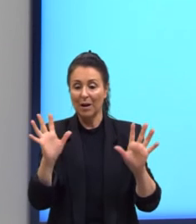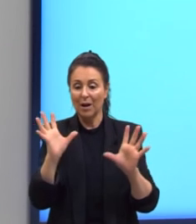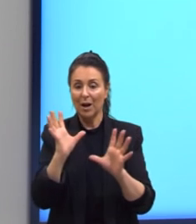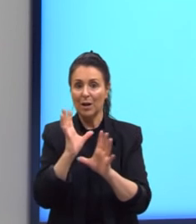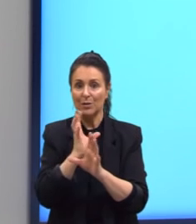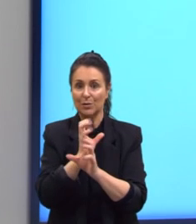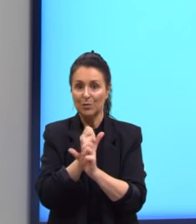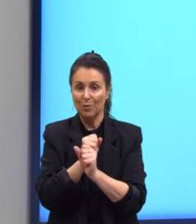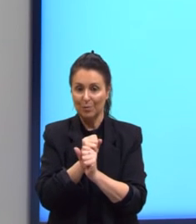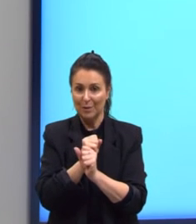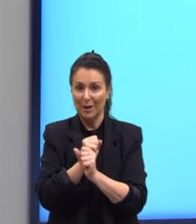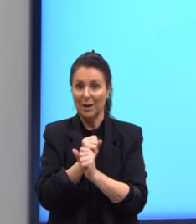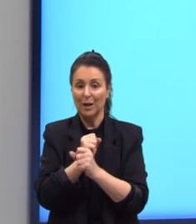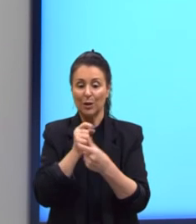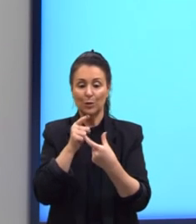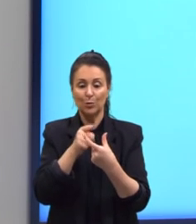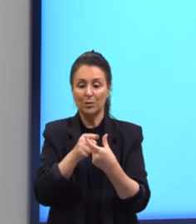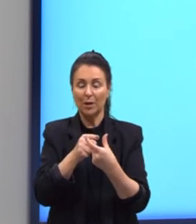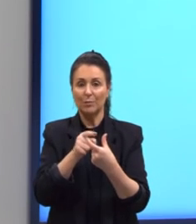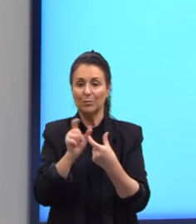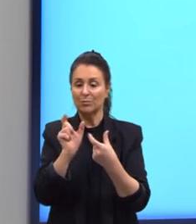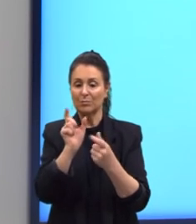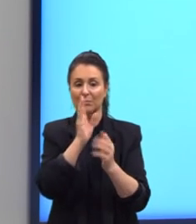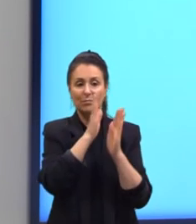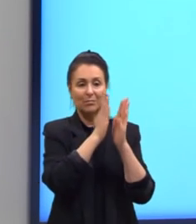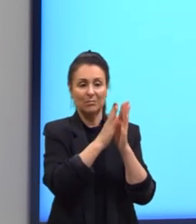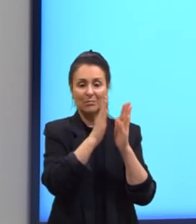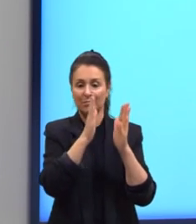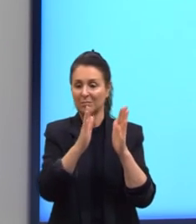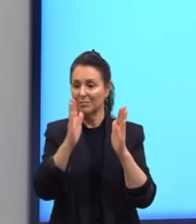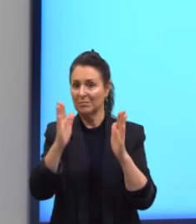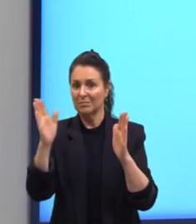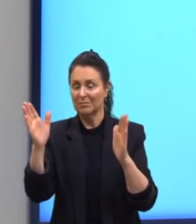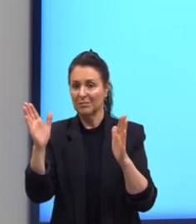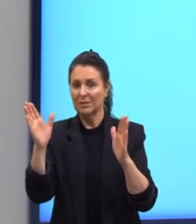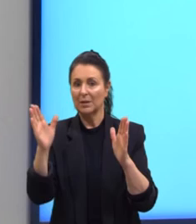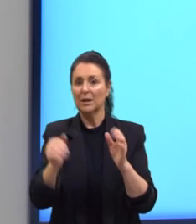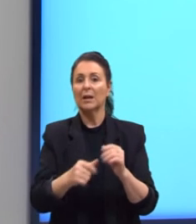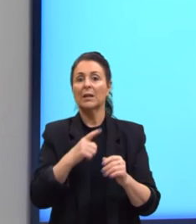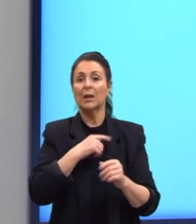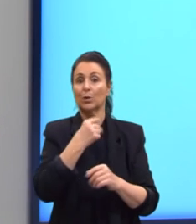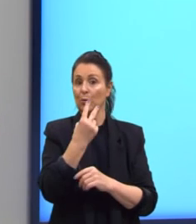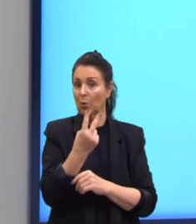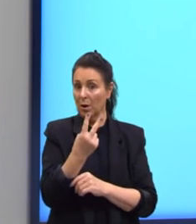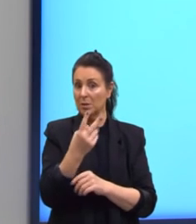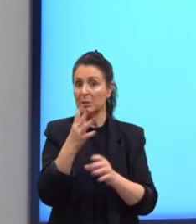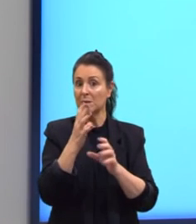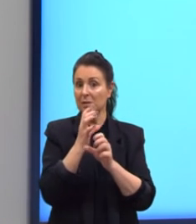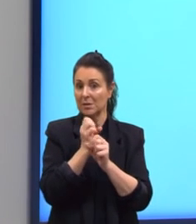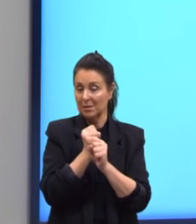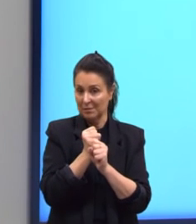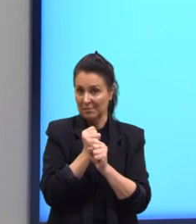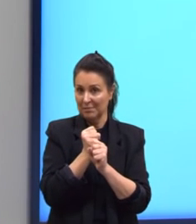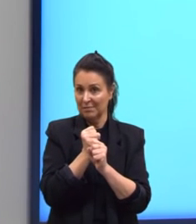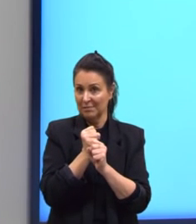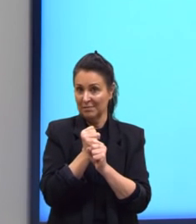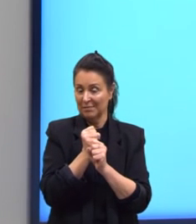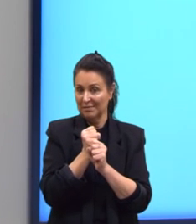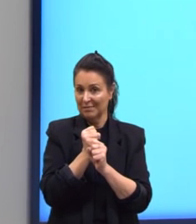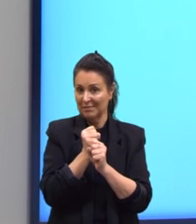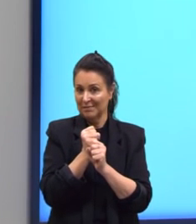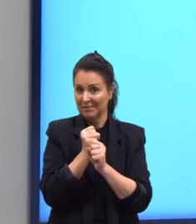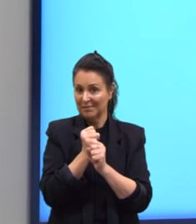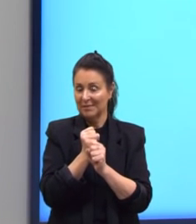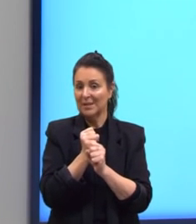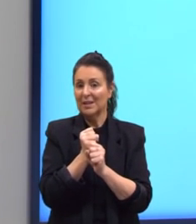soma dos termos de uma PA se nós temos ali dois termos tá claro que entre esses